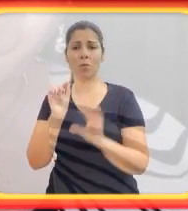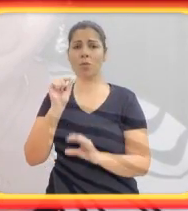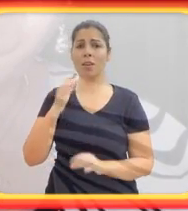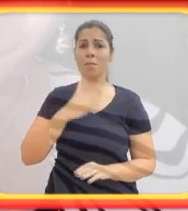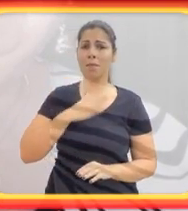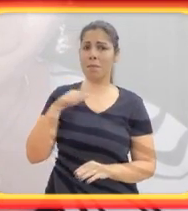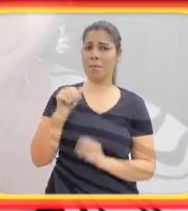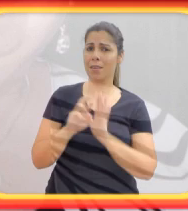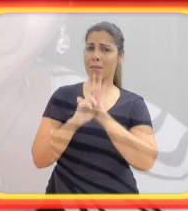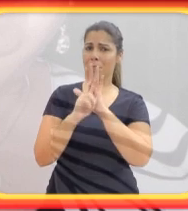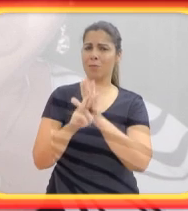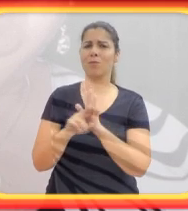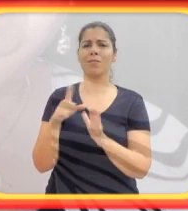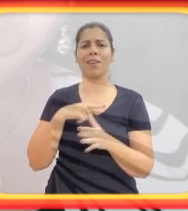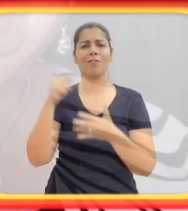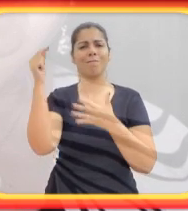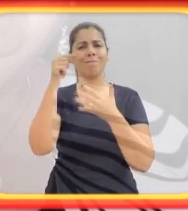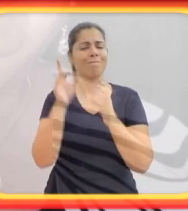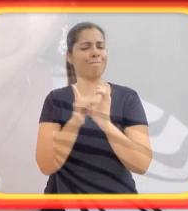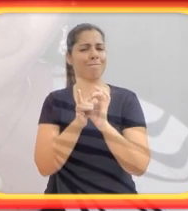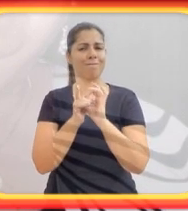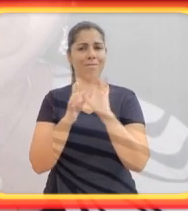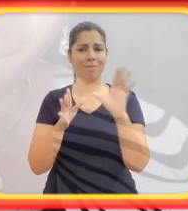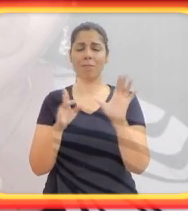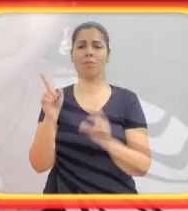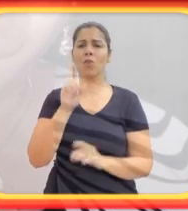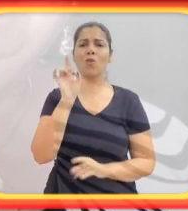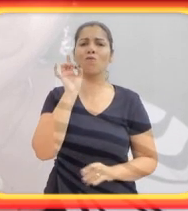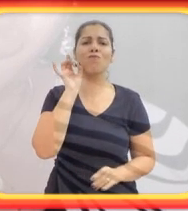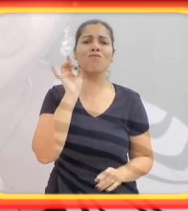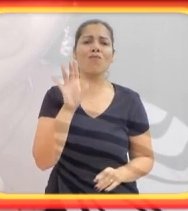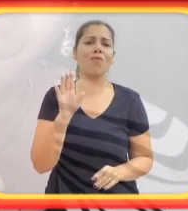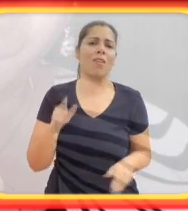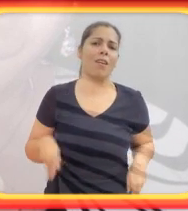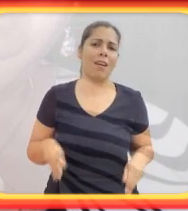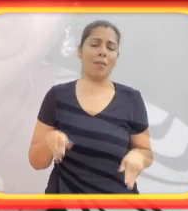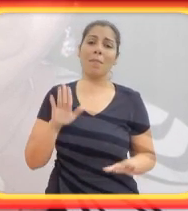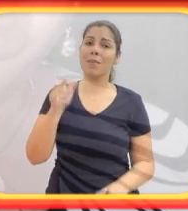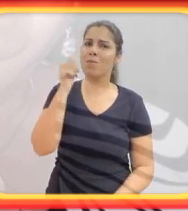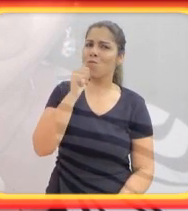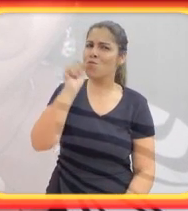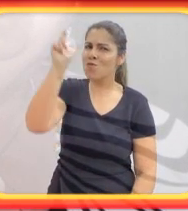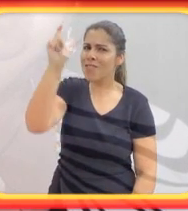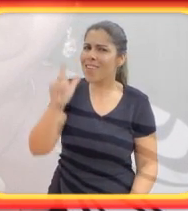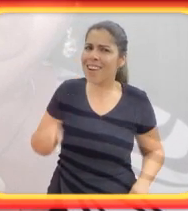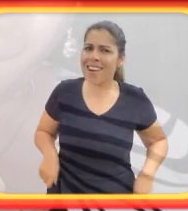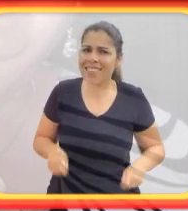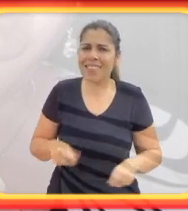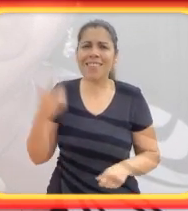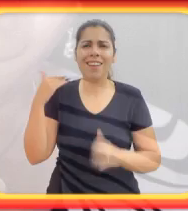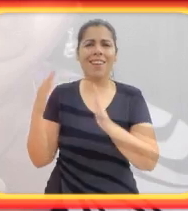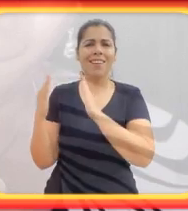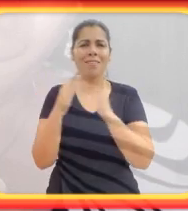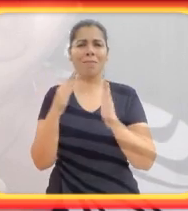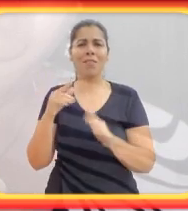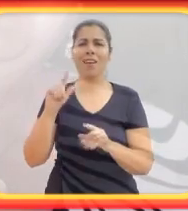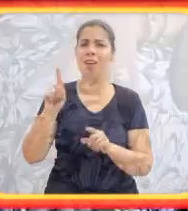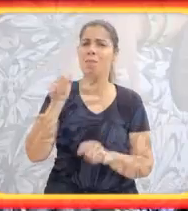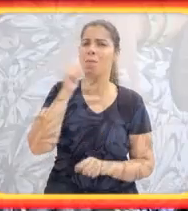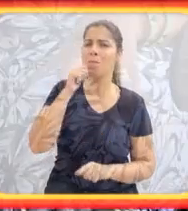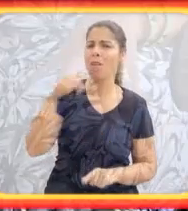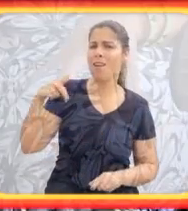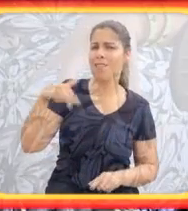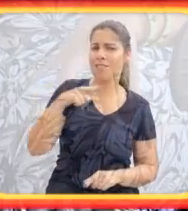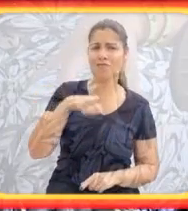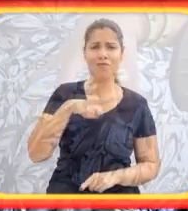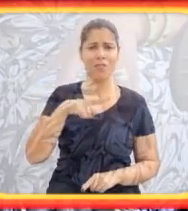o que eles representaram em termos de independência. O que minha mãe representou em termos de independência. Não só da cadeirante, mas da mulher cadeirante. Numa época em que